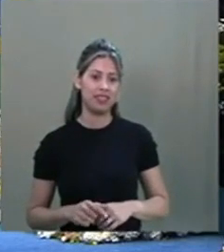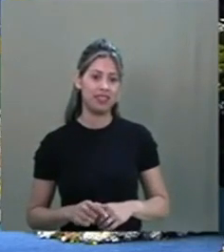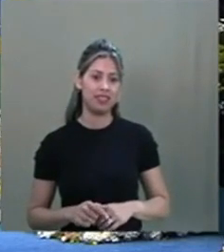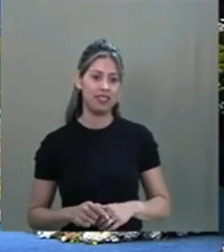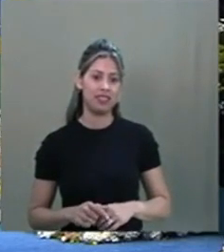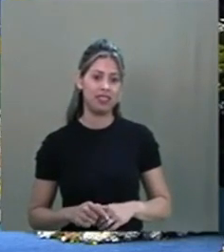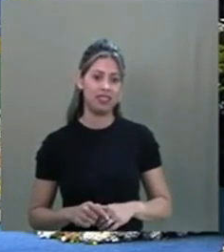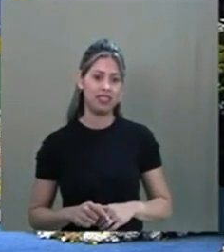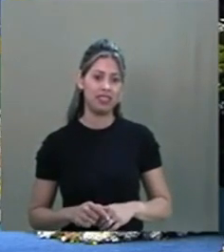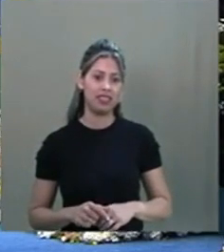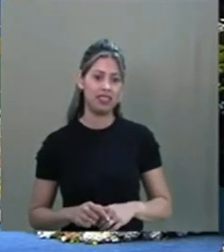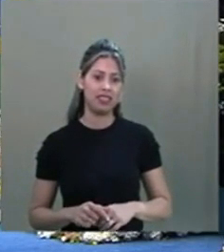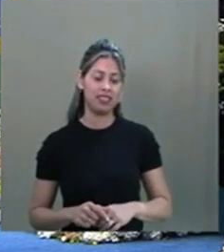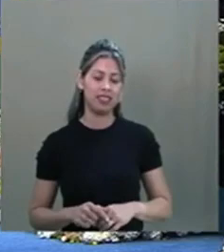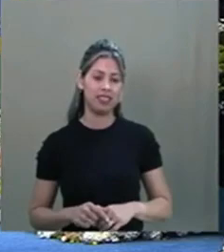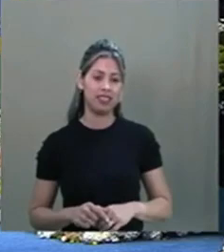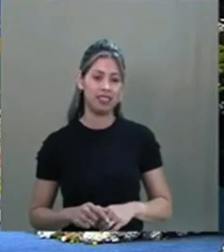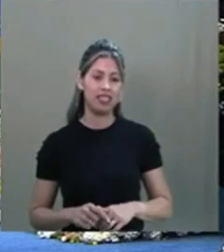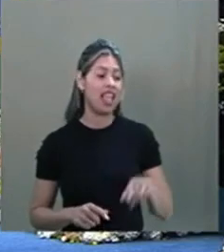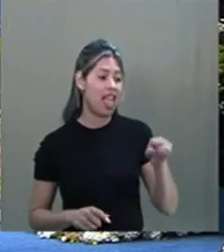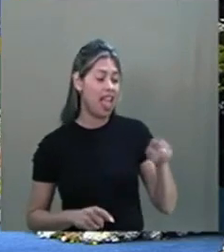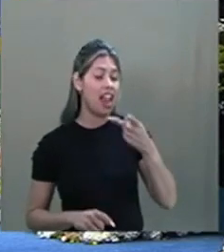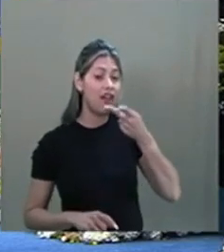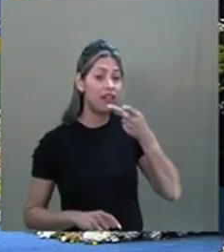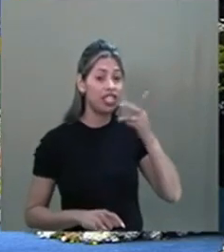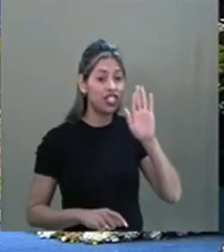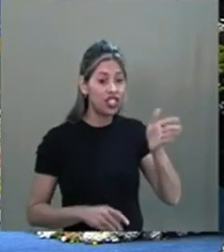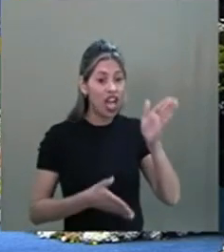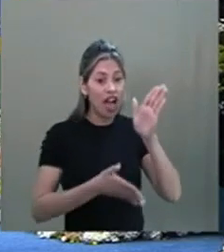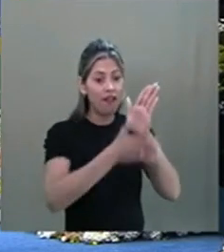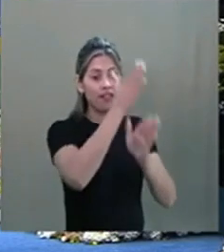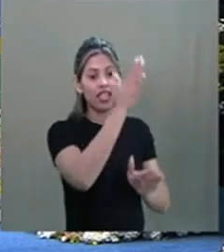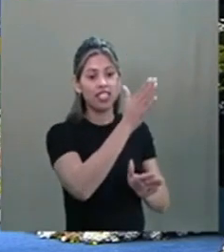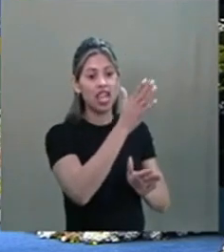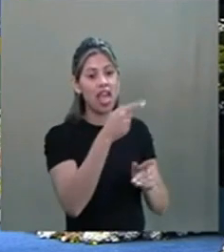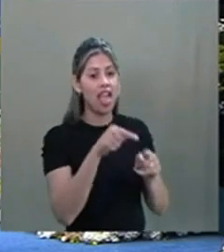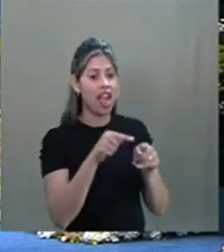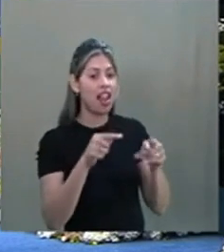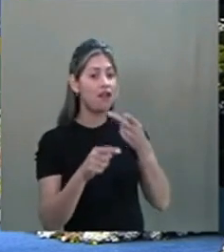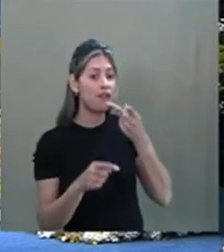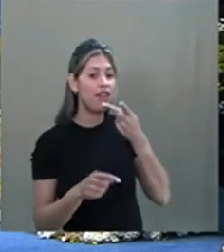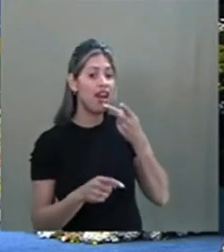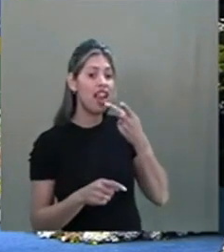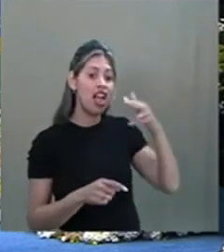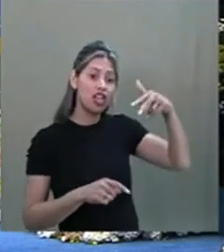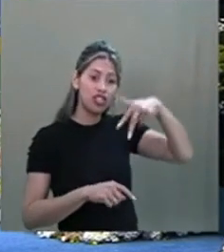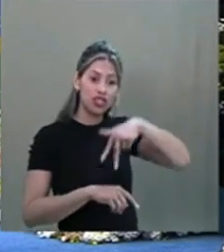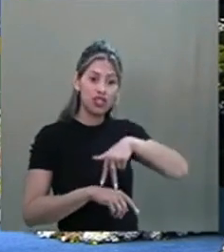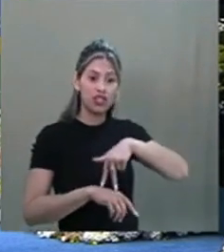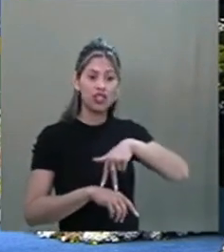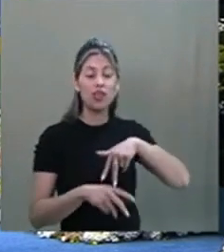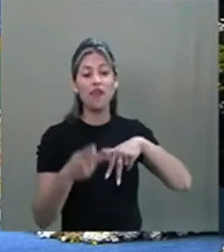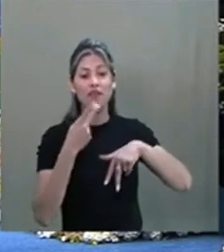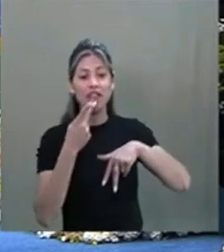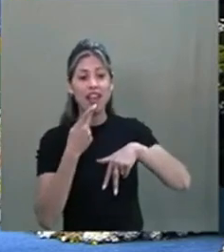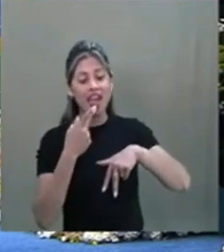ela vai ter que viajar, não isso, daqui a pouquinho? Ela quer só fazer um agradecimento que ela me falou aqui, é importante que ela agradeça.